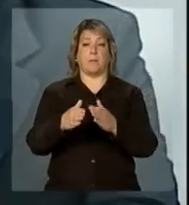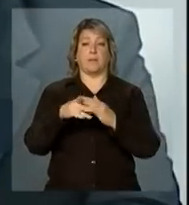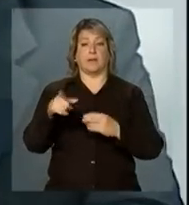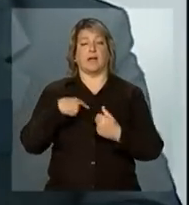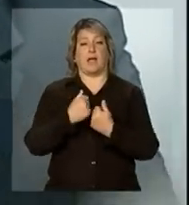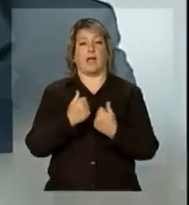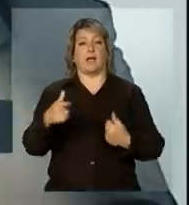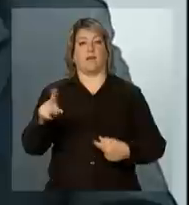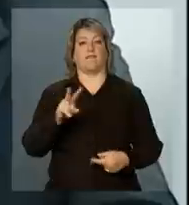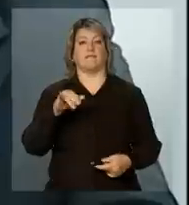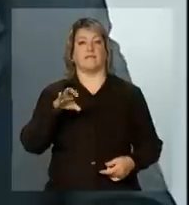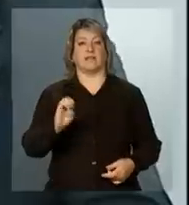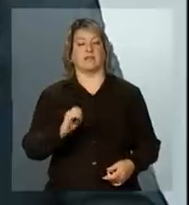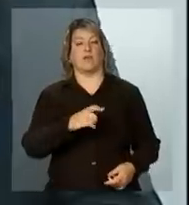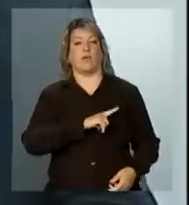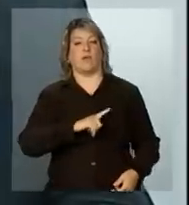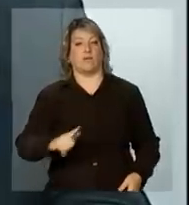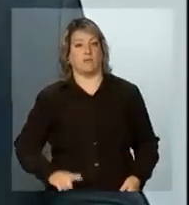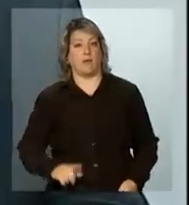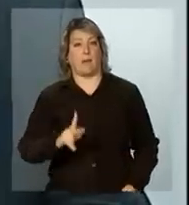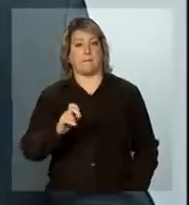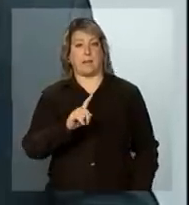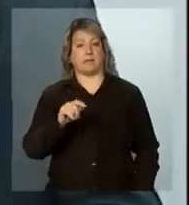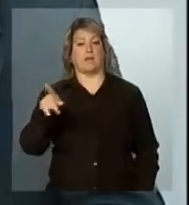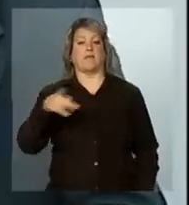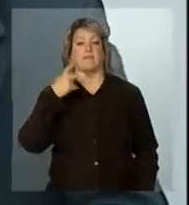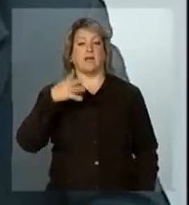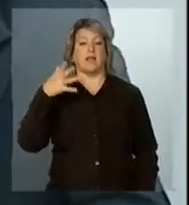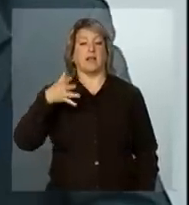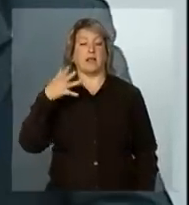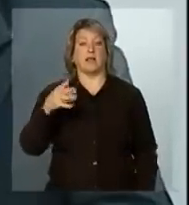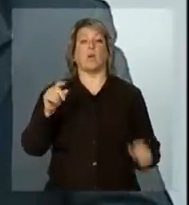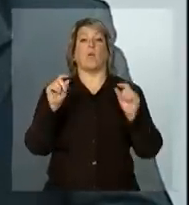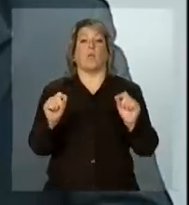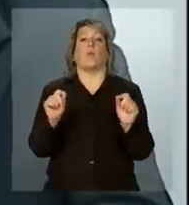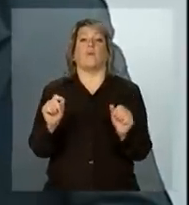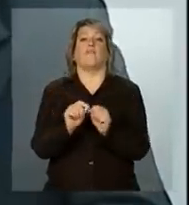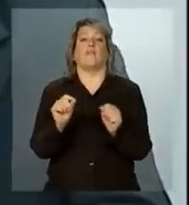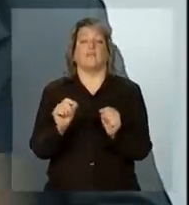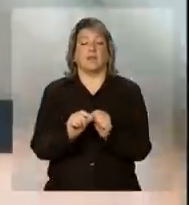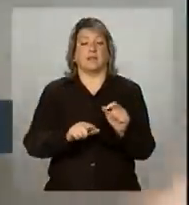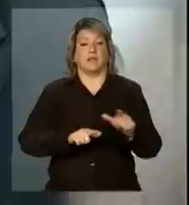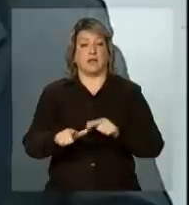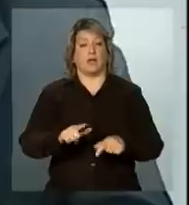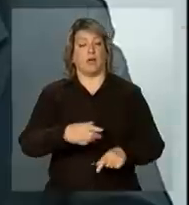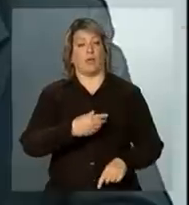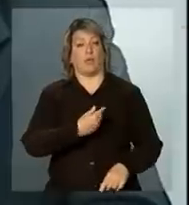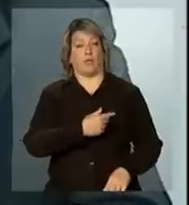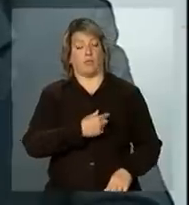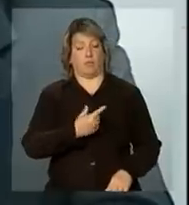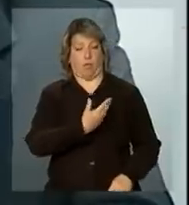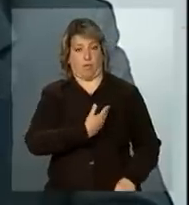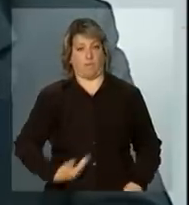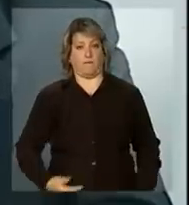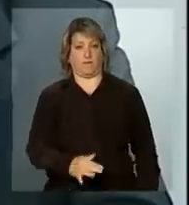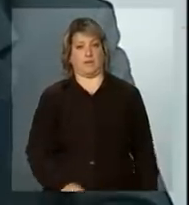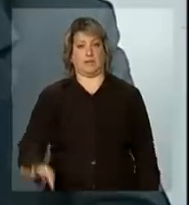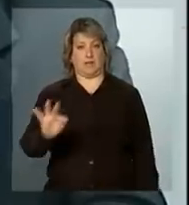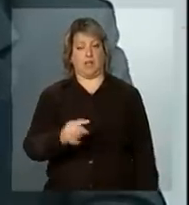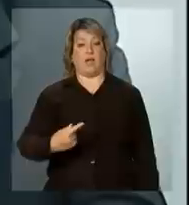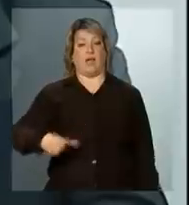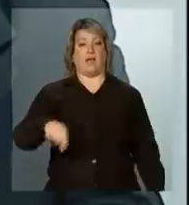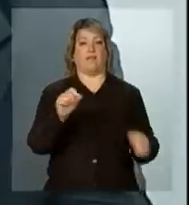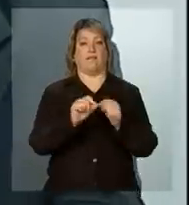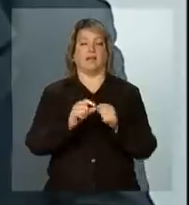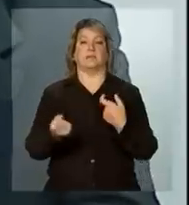do vice-governador Pesão para falar das ações que foram desenvolvidas tanto pelo governo federal e elas foram desenvolvidas em